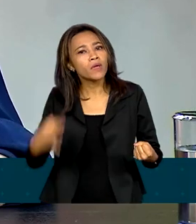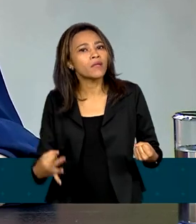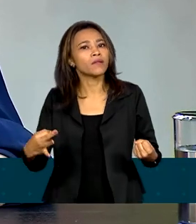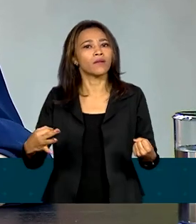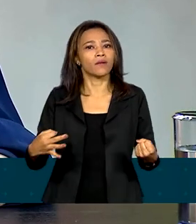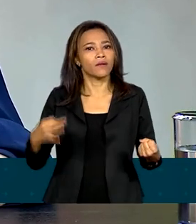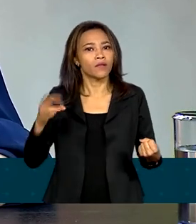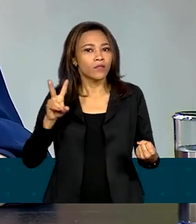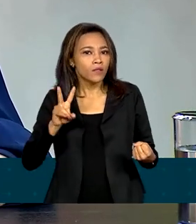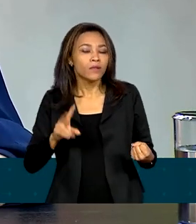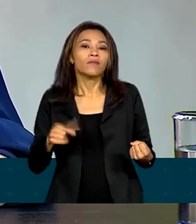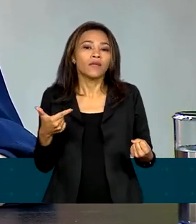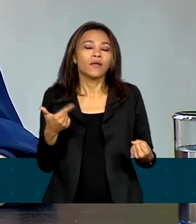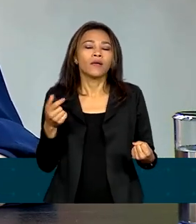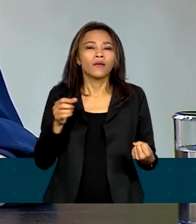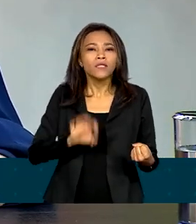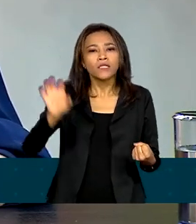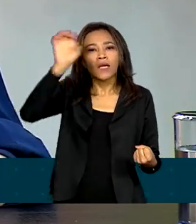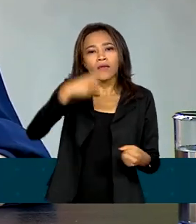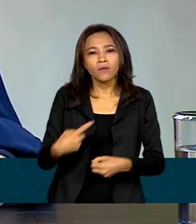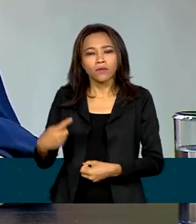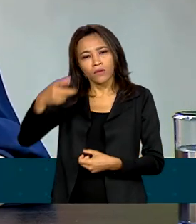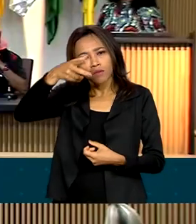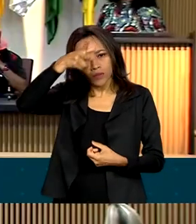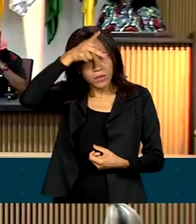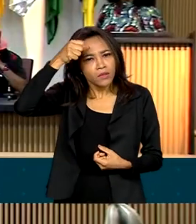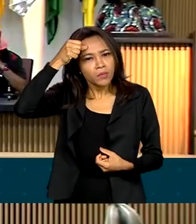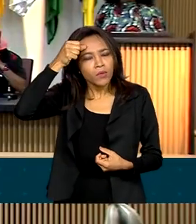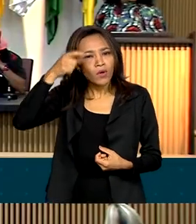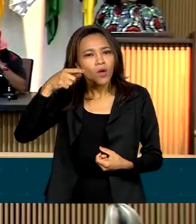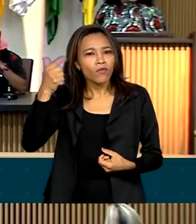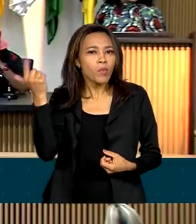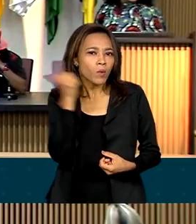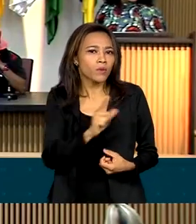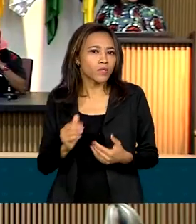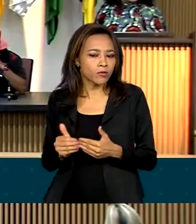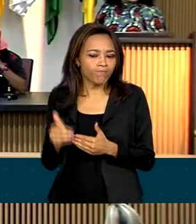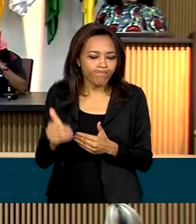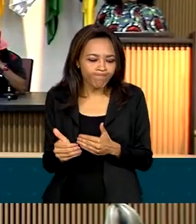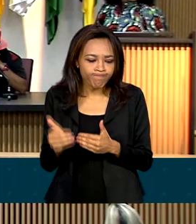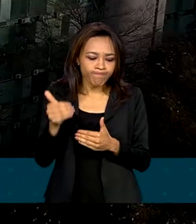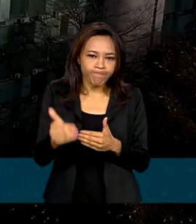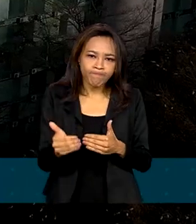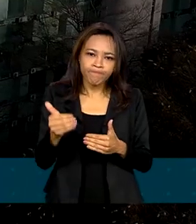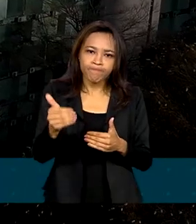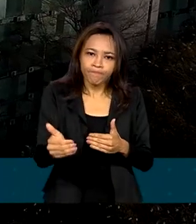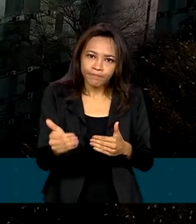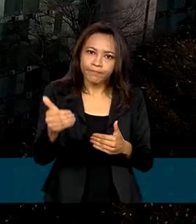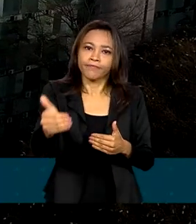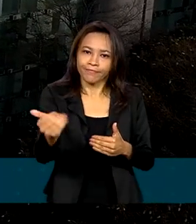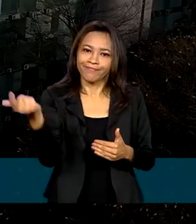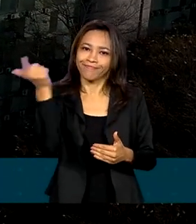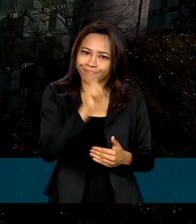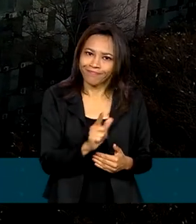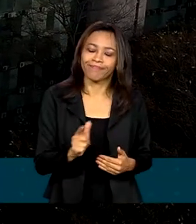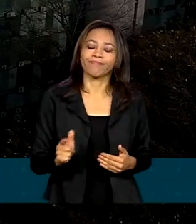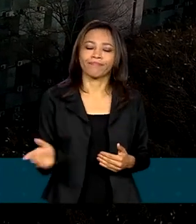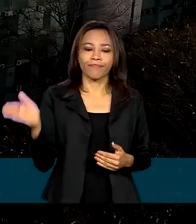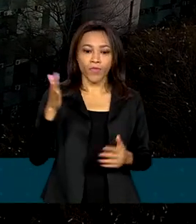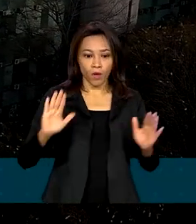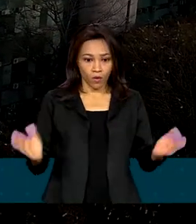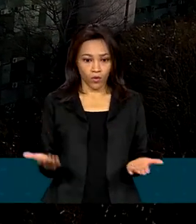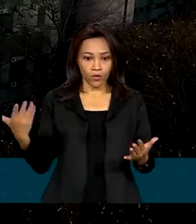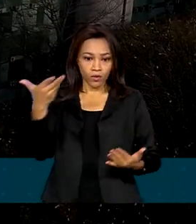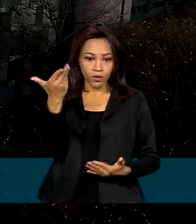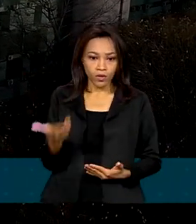de estados e municípios é que conseguiremos dar passos à frente e avançar. A partir de agora, o Ministério da Cultura